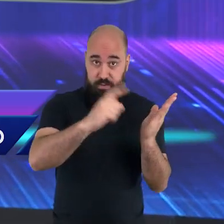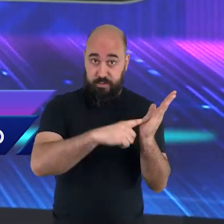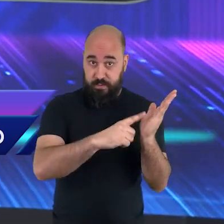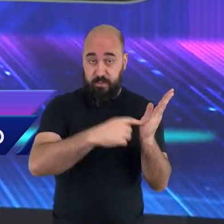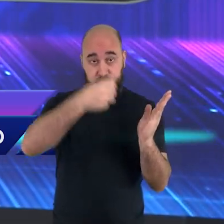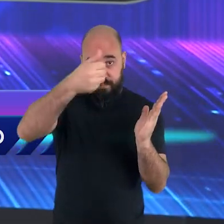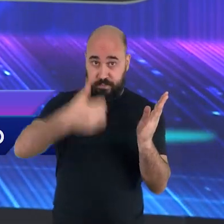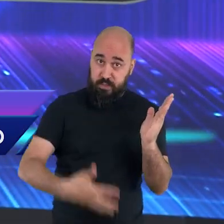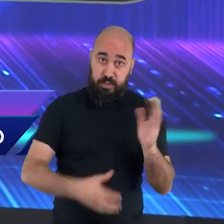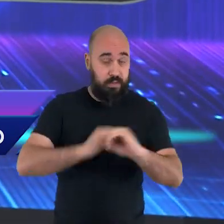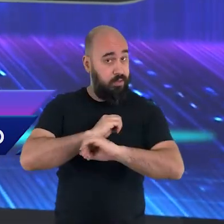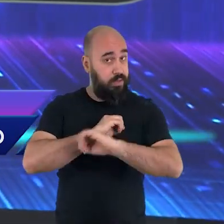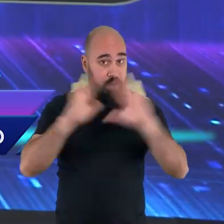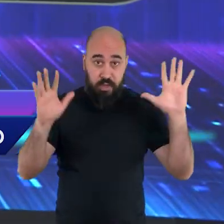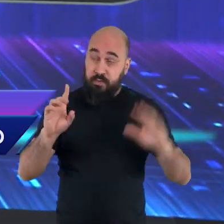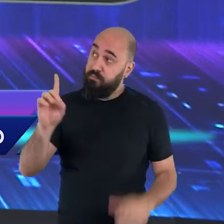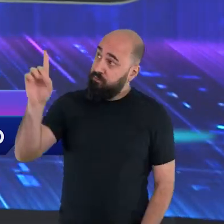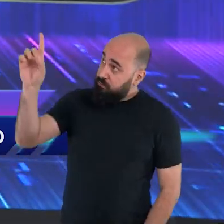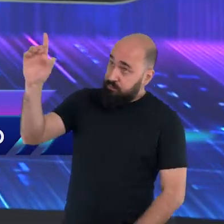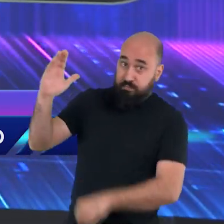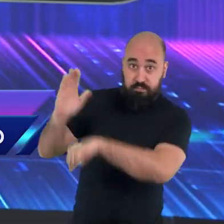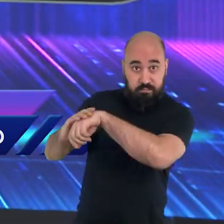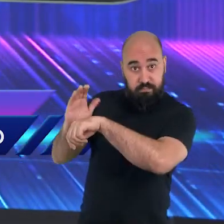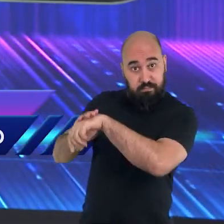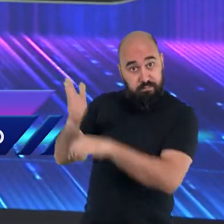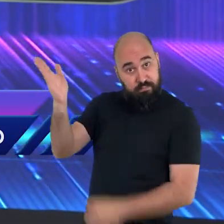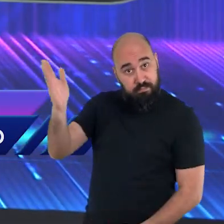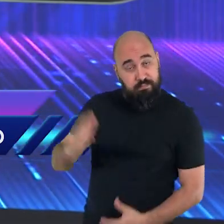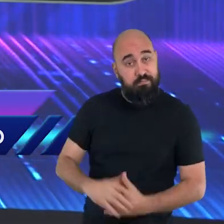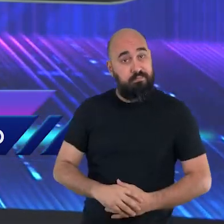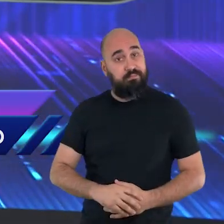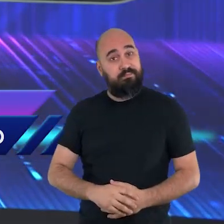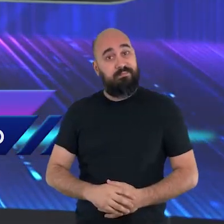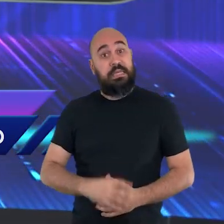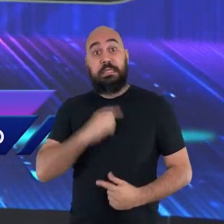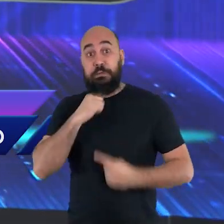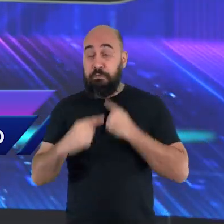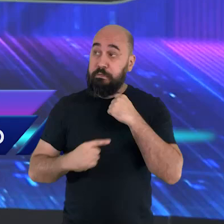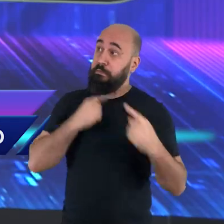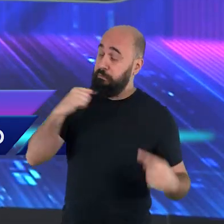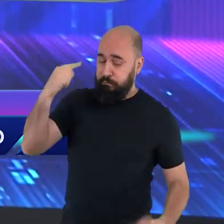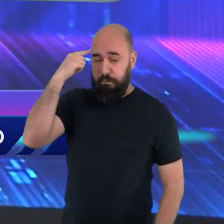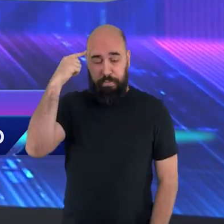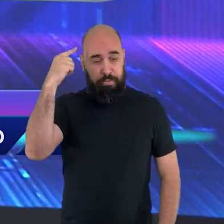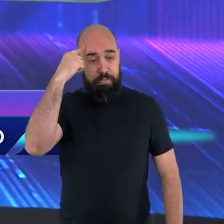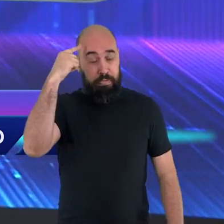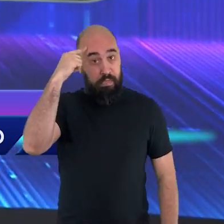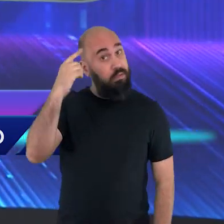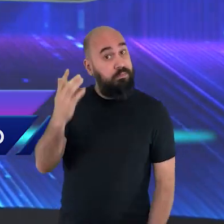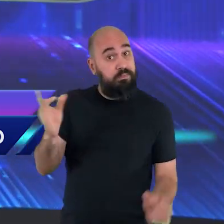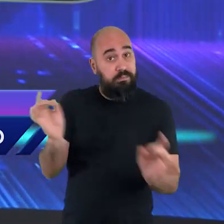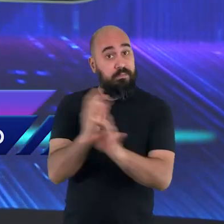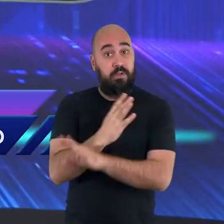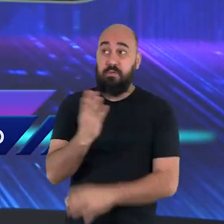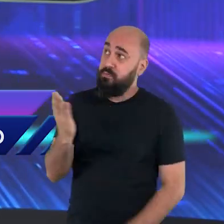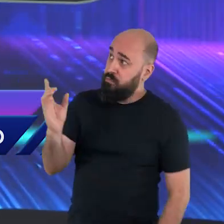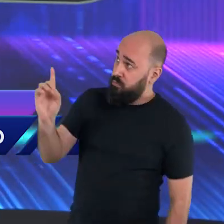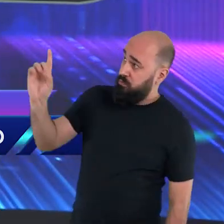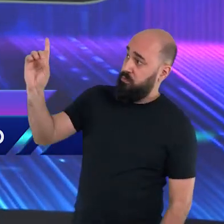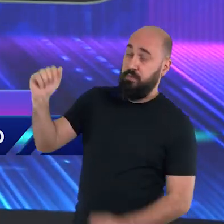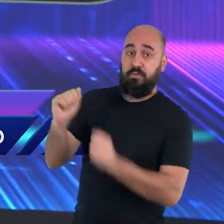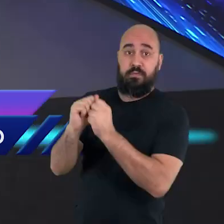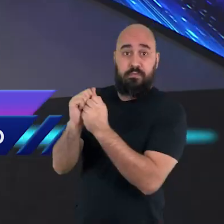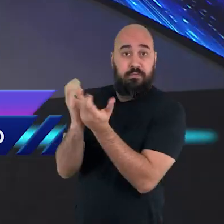Ela coloca um ponto final nessa dúvida que podemos ter de como a vida surgiu ou por que estamos aqui. Deus nos fez.